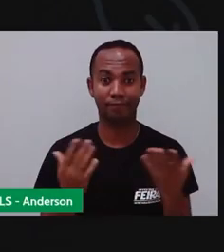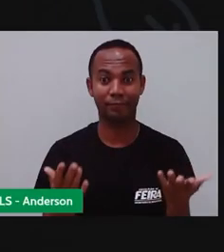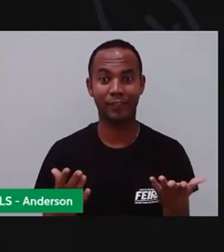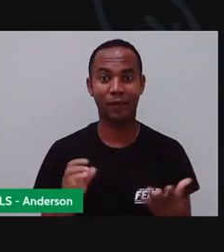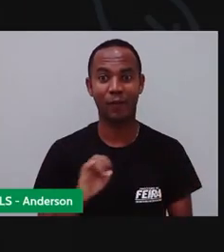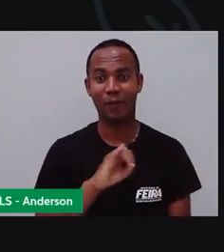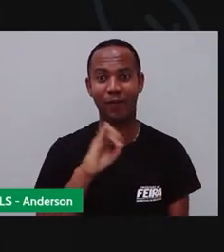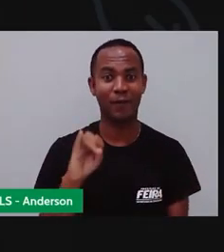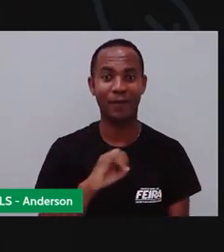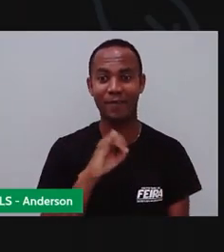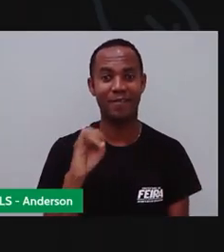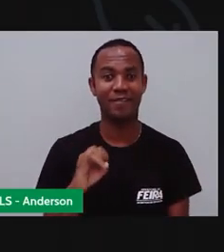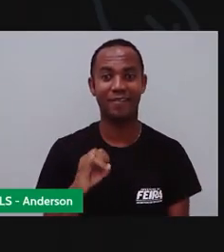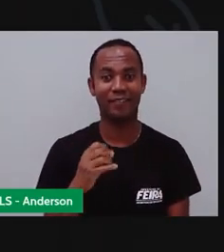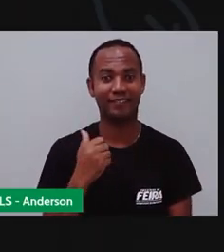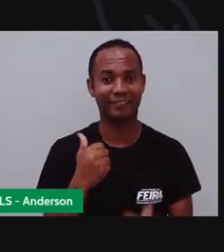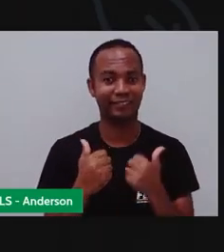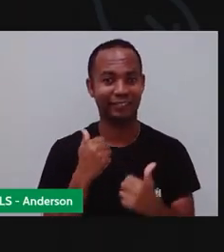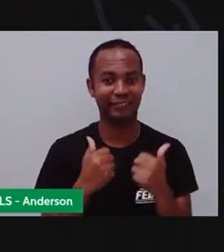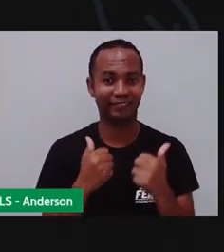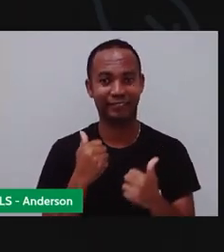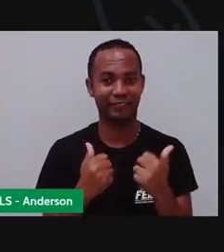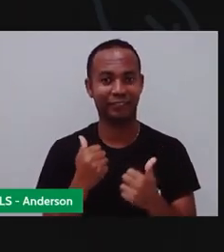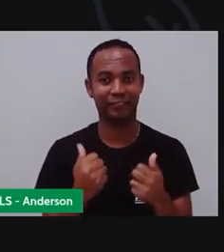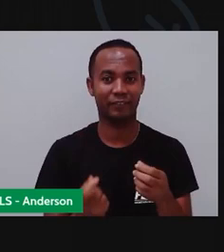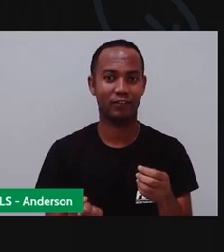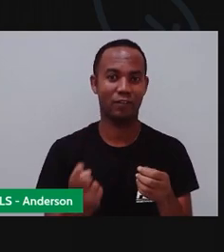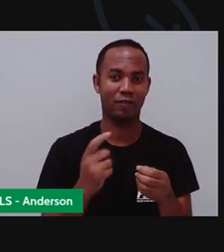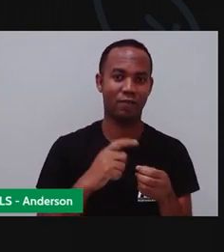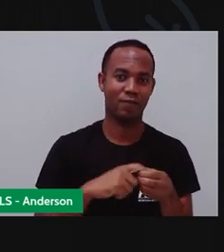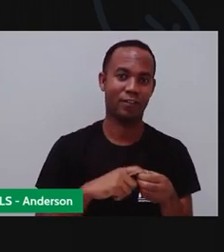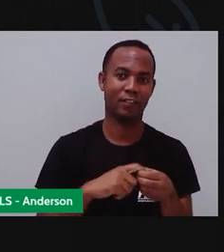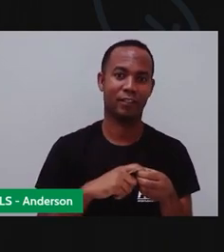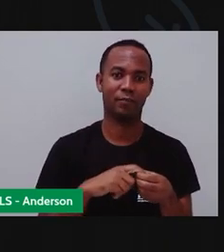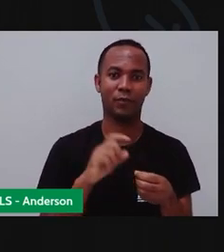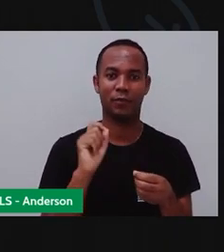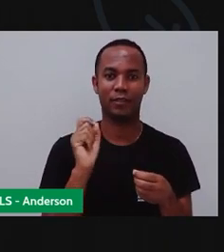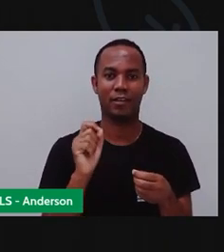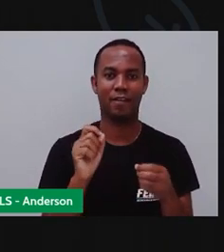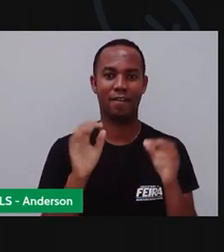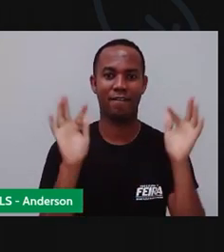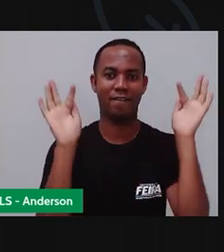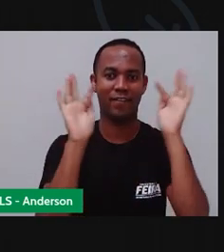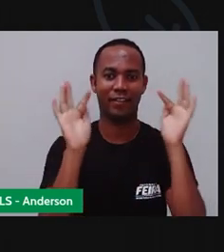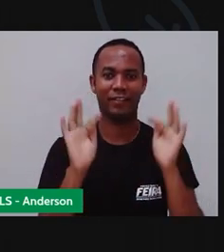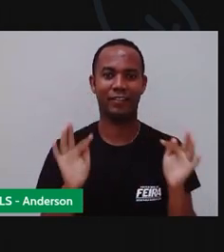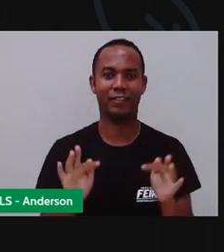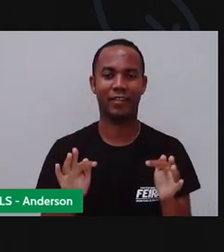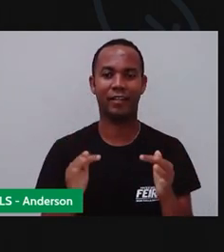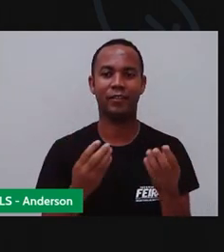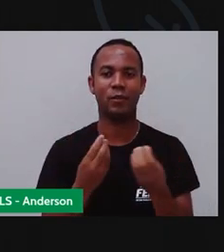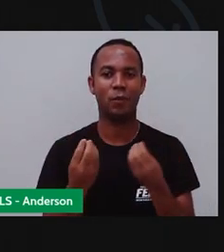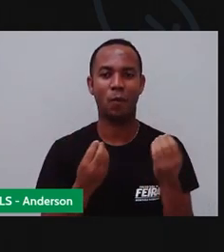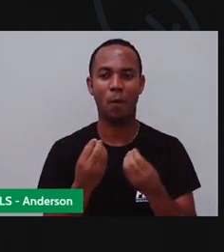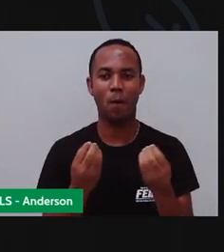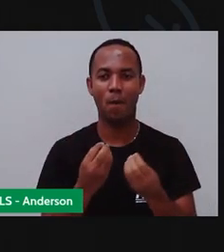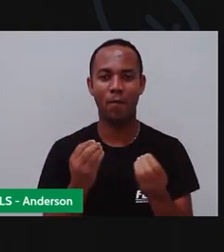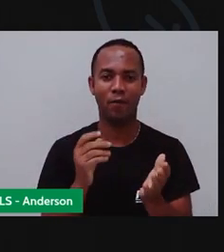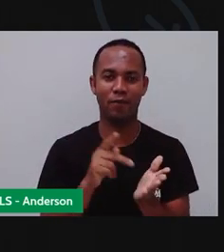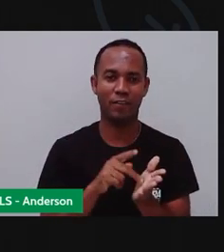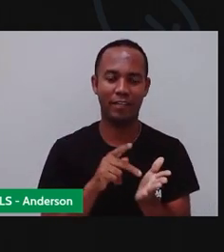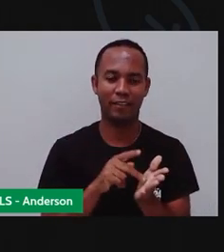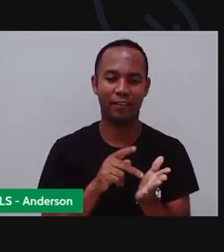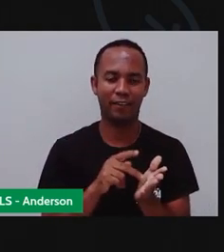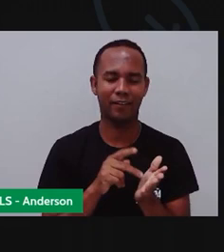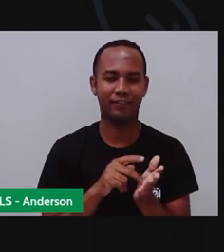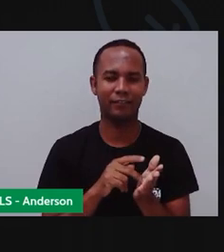Olá, meus amores Voltamos aqui Com a nossa mesa da alegria Né? Porque isso aqui É pura alegria Vamos então Na verdade Fazer